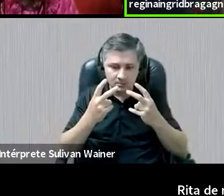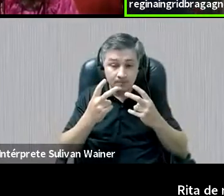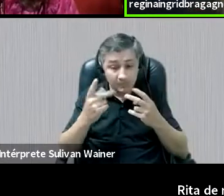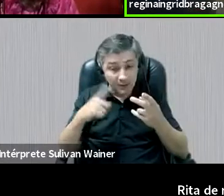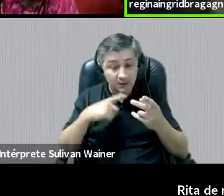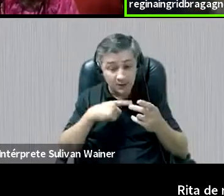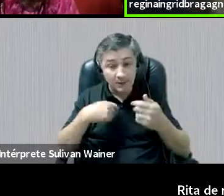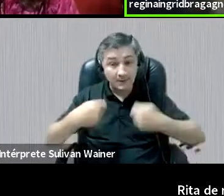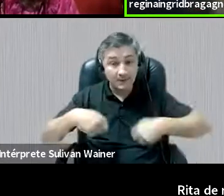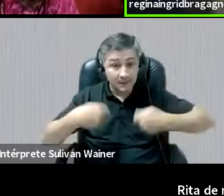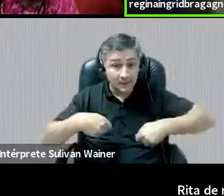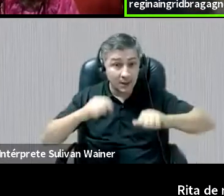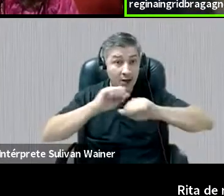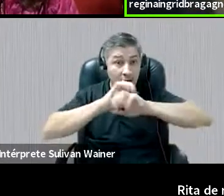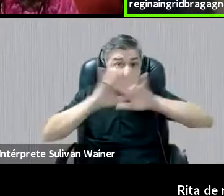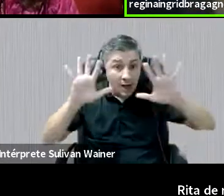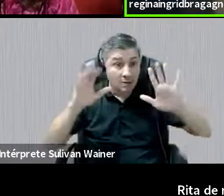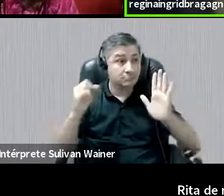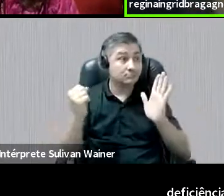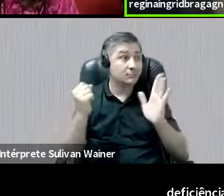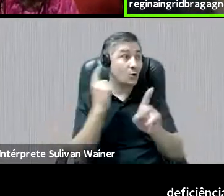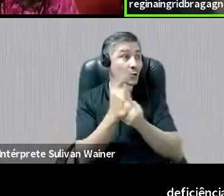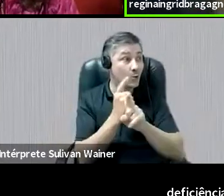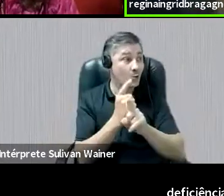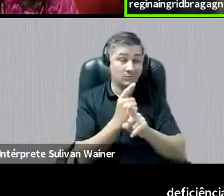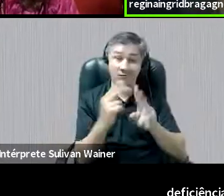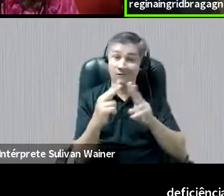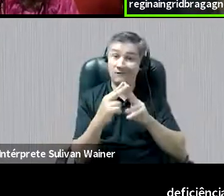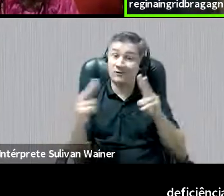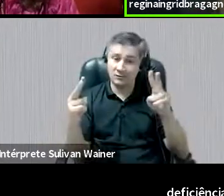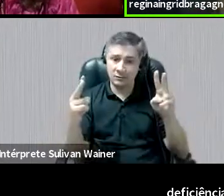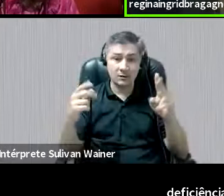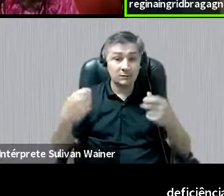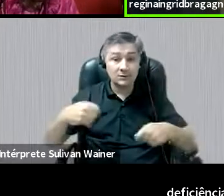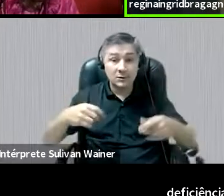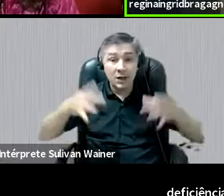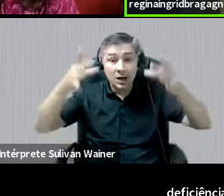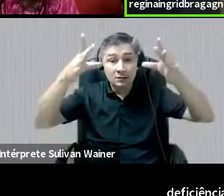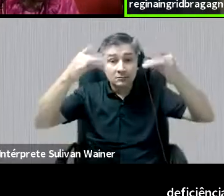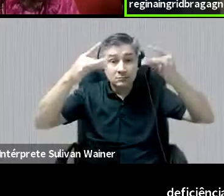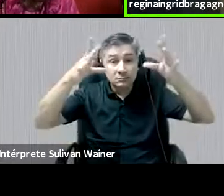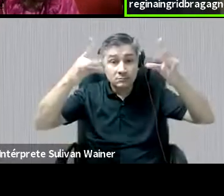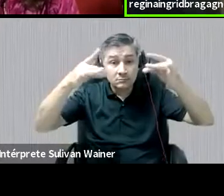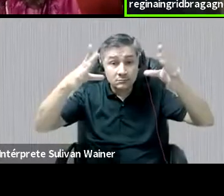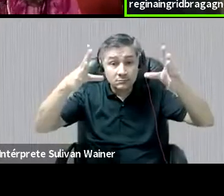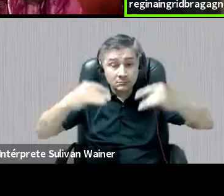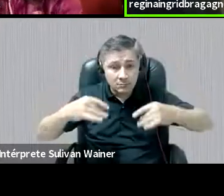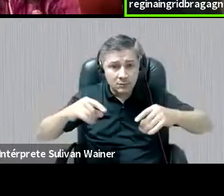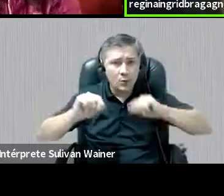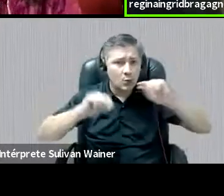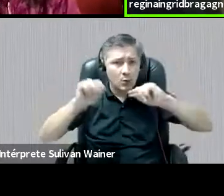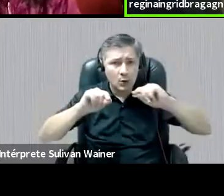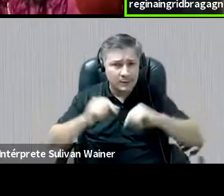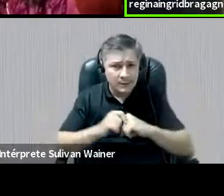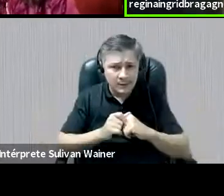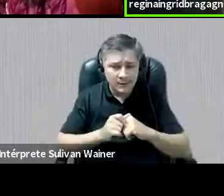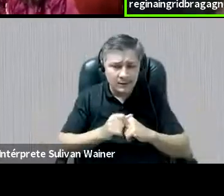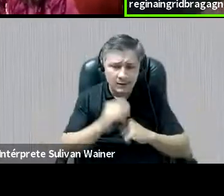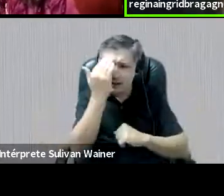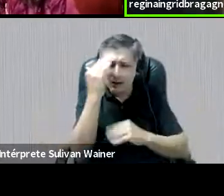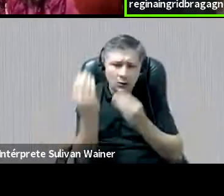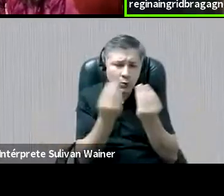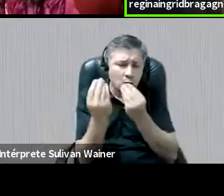imposta nesse encontro com esse casal, mesmo que era virtual, que era ter que descrever para eles, para a Fernanda e para o Matheus,